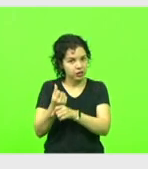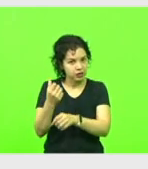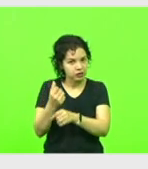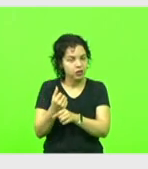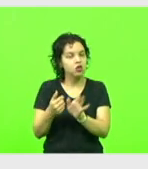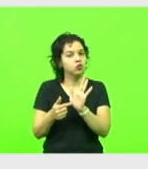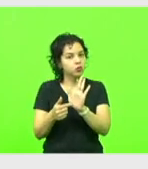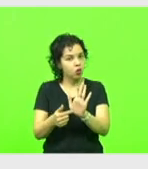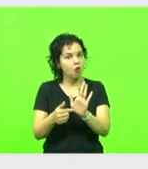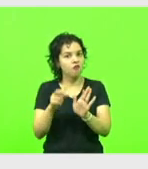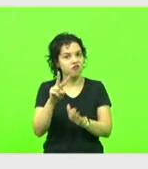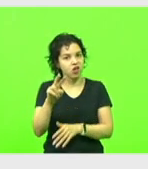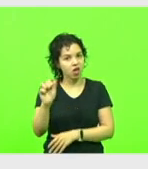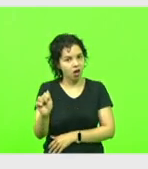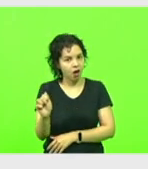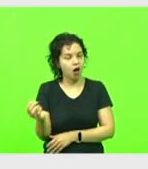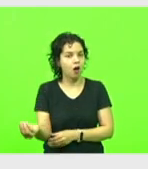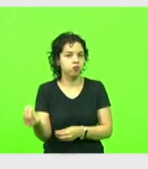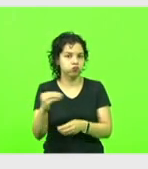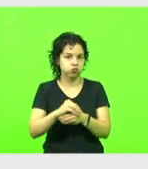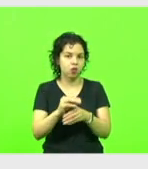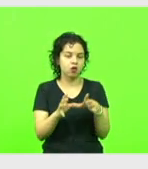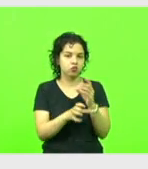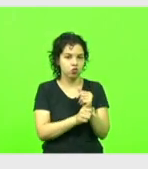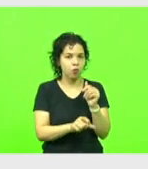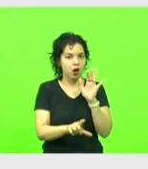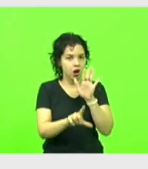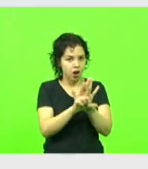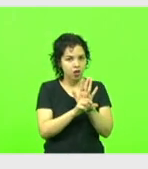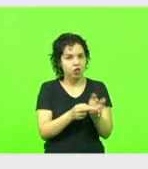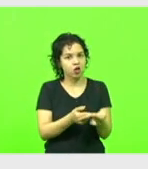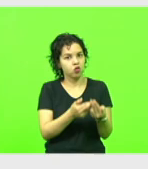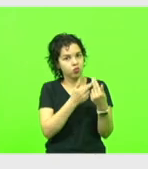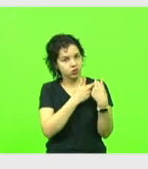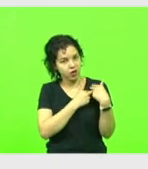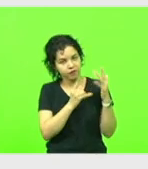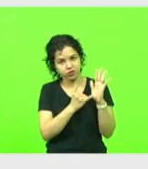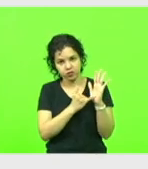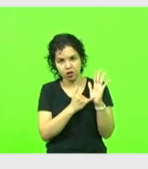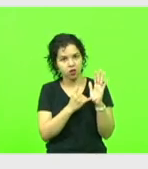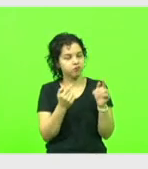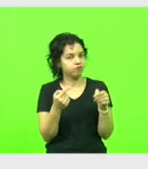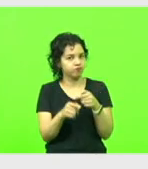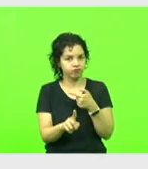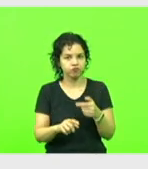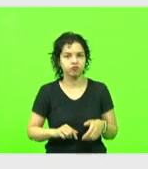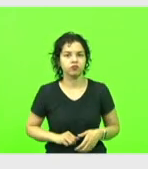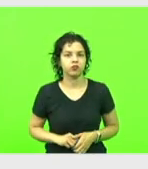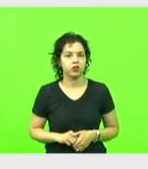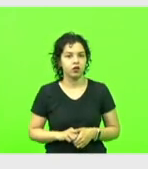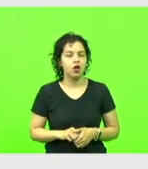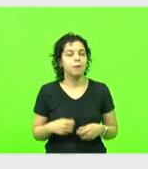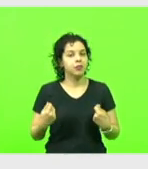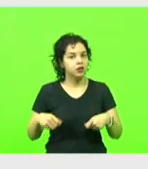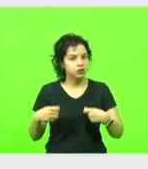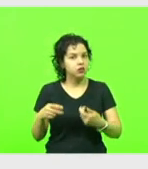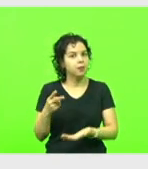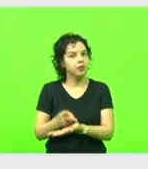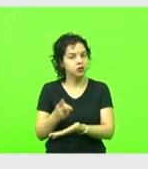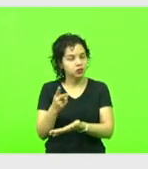Alimentação não entra no cálculo da Lei de Responsabilidade Fiscal. Que sejam mantidas todas as